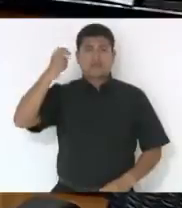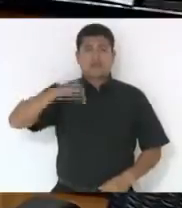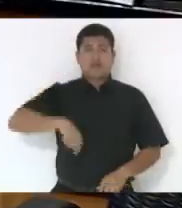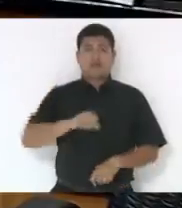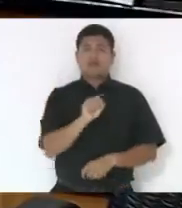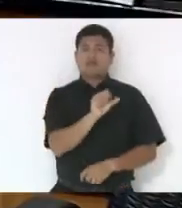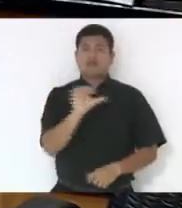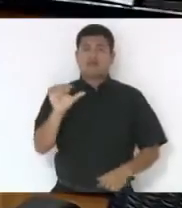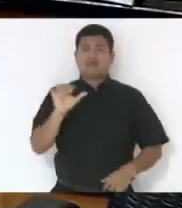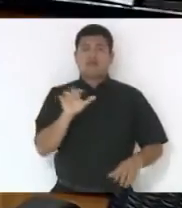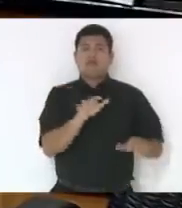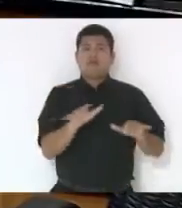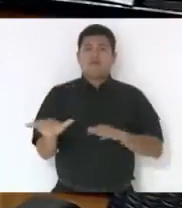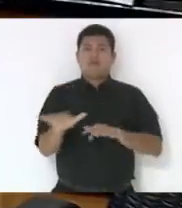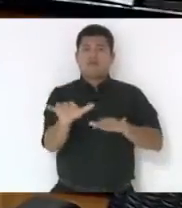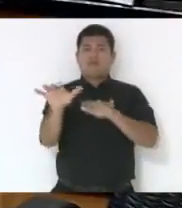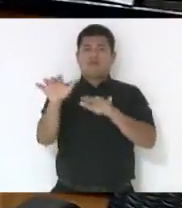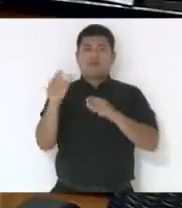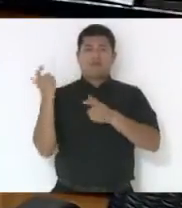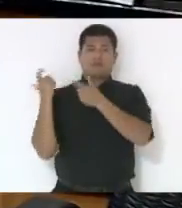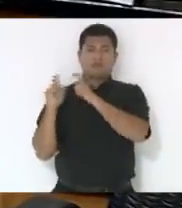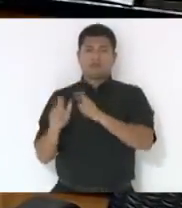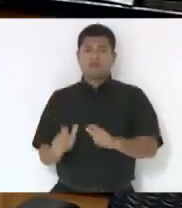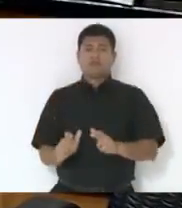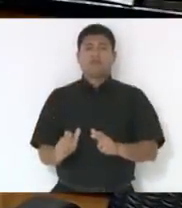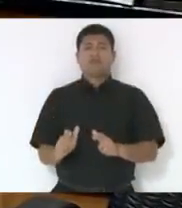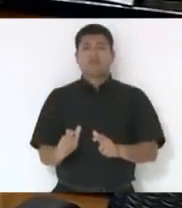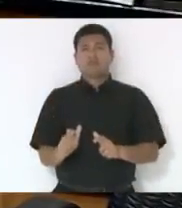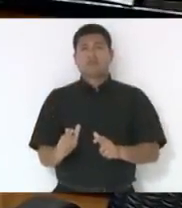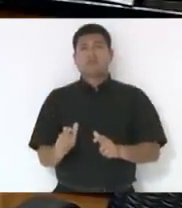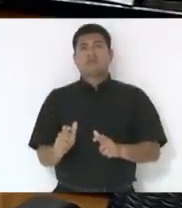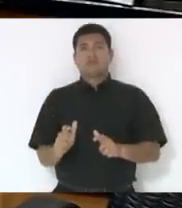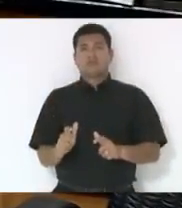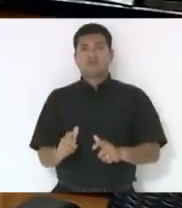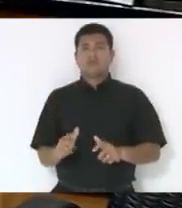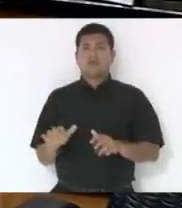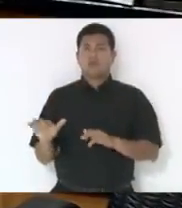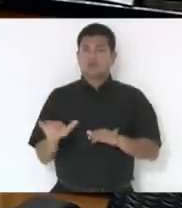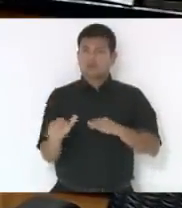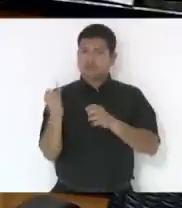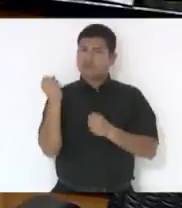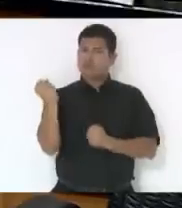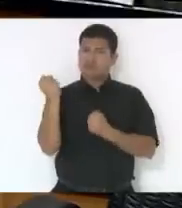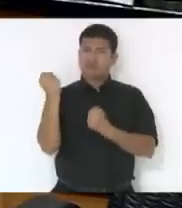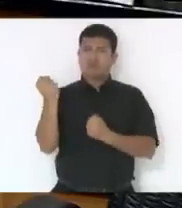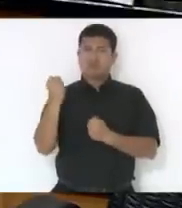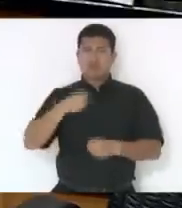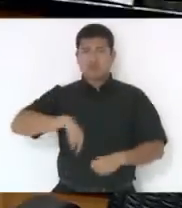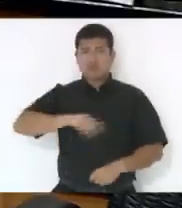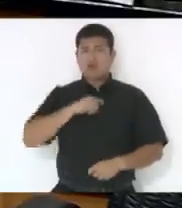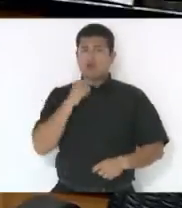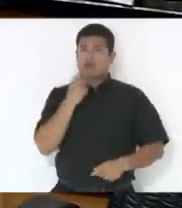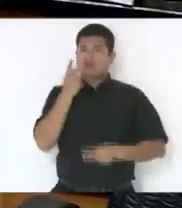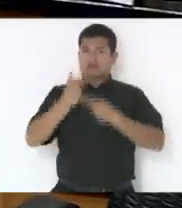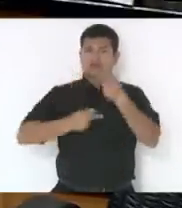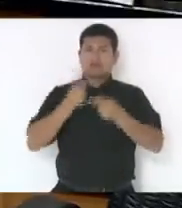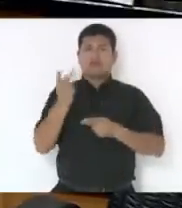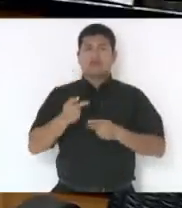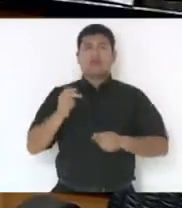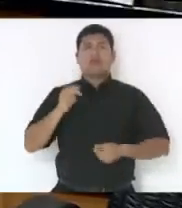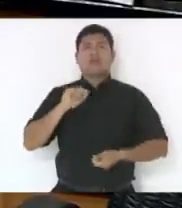o movimento, esse movimento tradicionalista, também é um movimento forte, nós falamos aqui de atividades